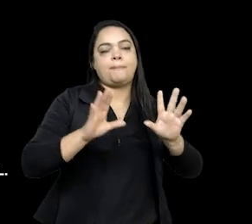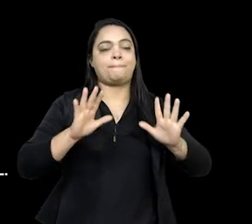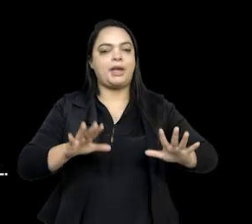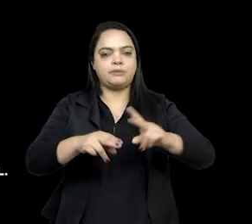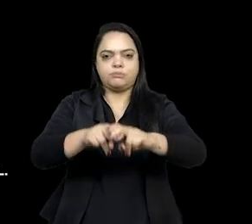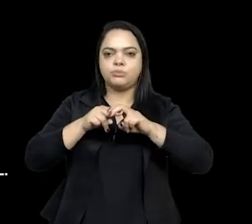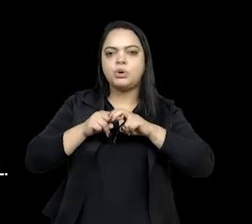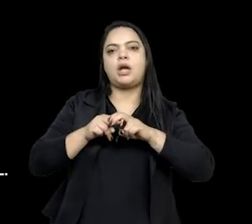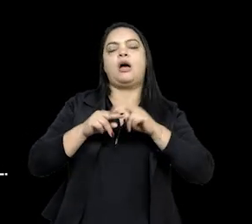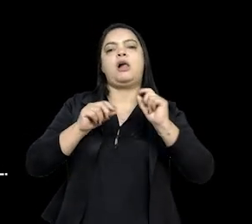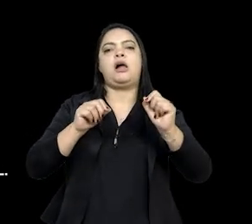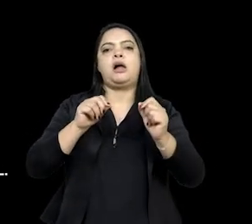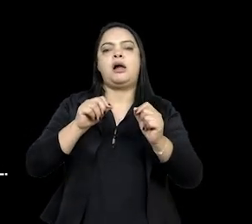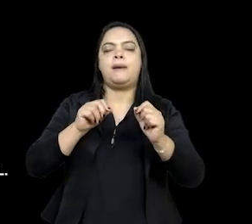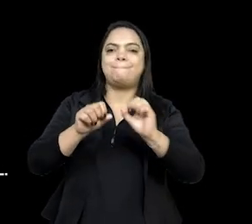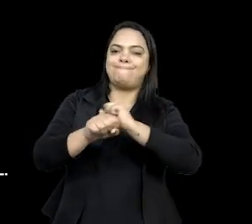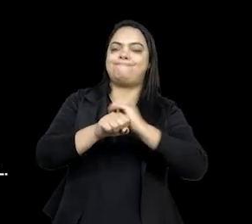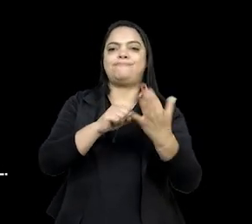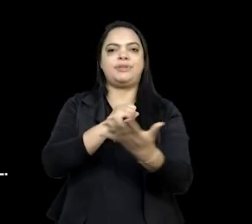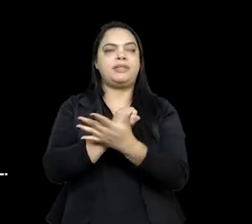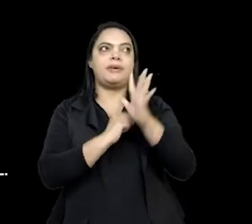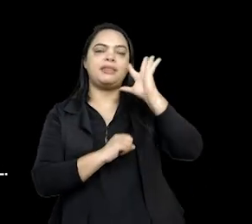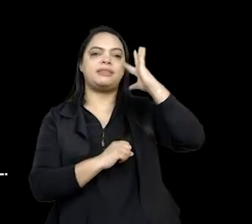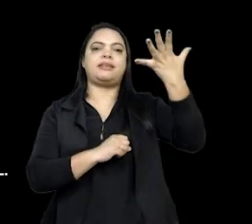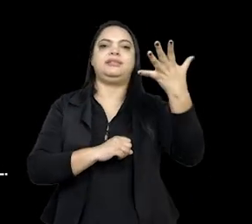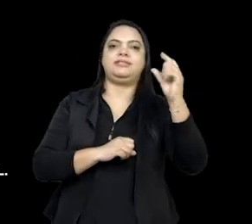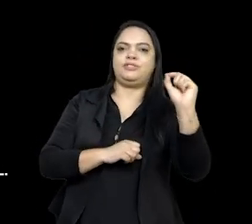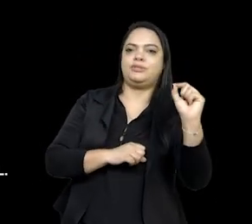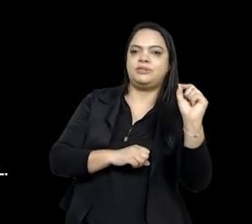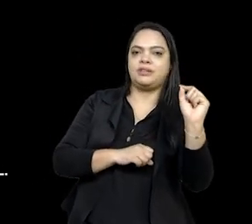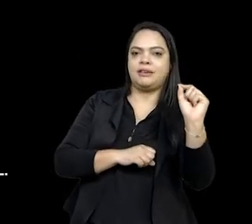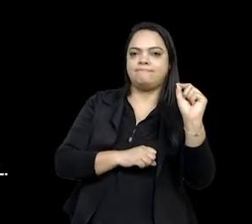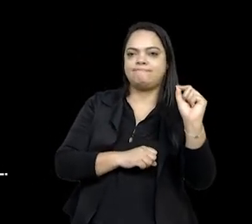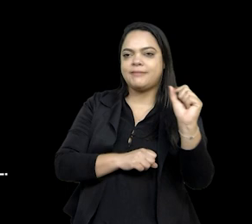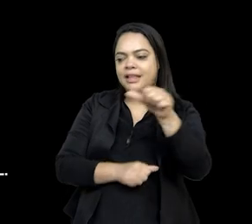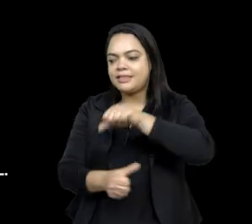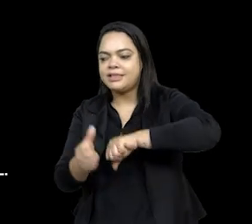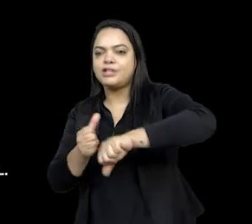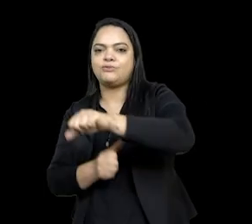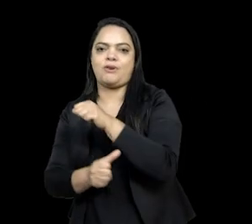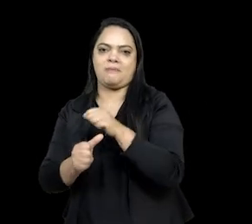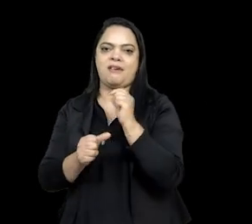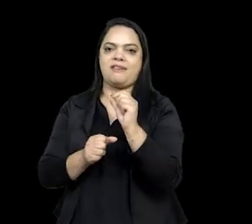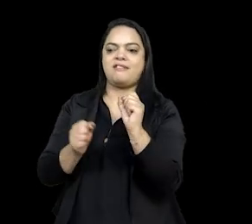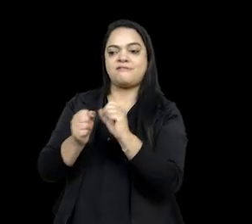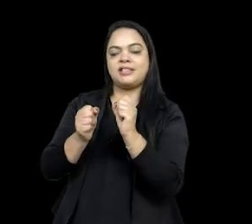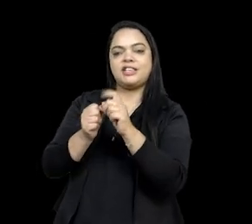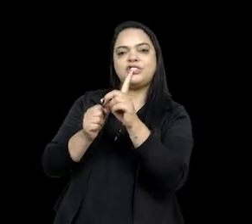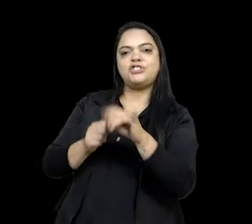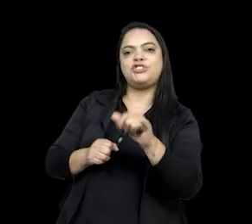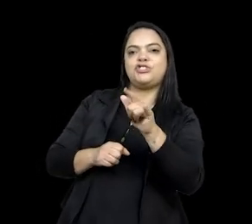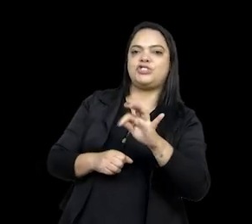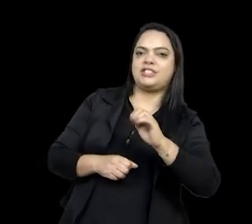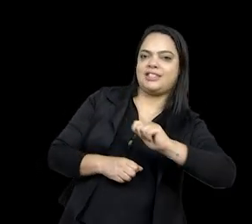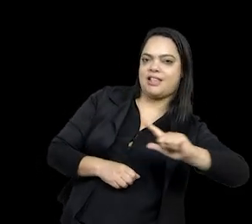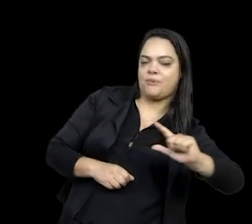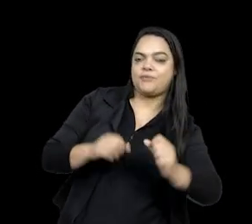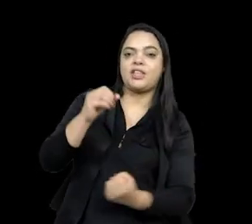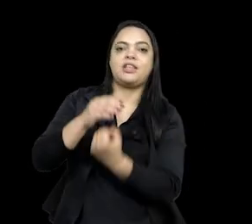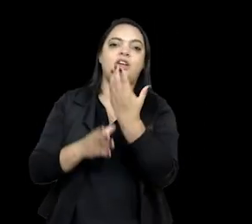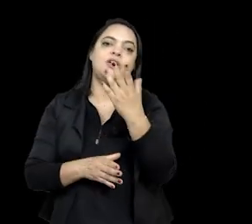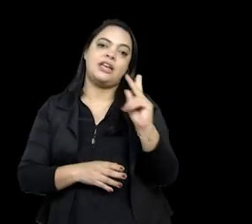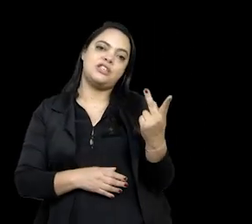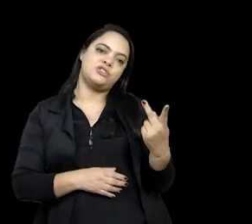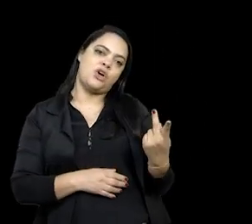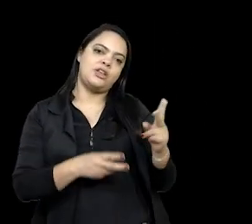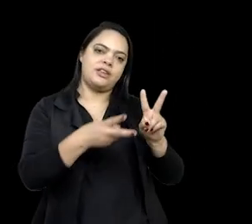pandemia, a gente resolveu transformar esse espaço no espaço digital. E aí surgiu a história indígena hoje. Então, um